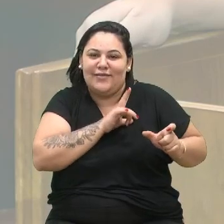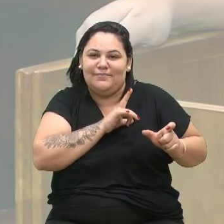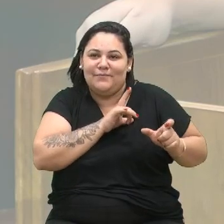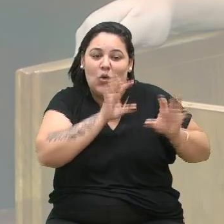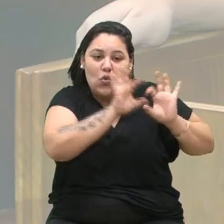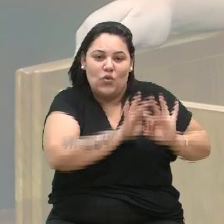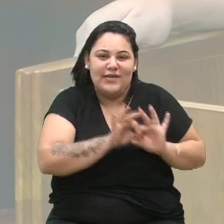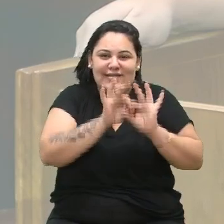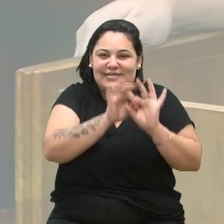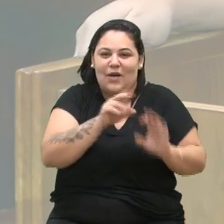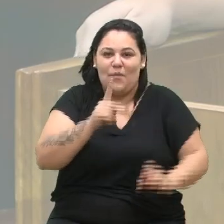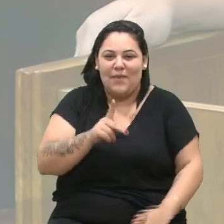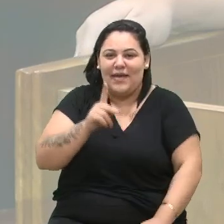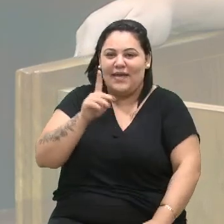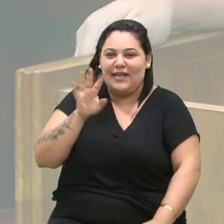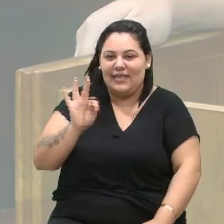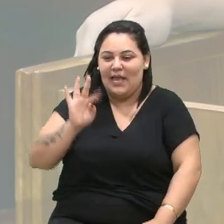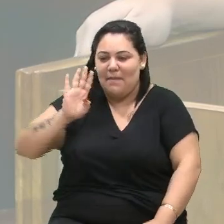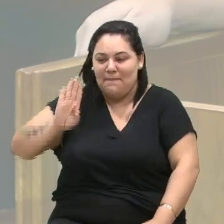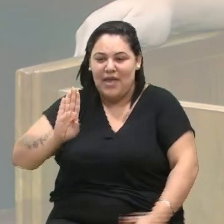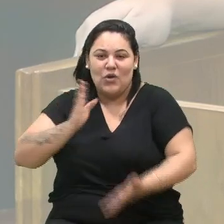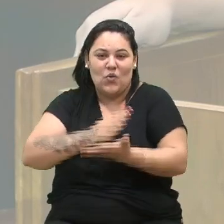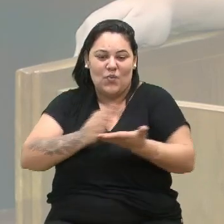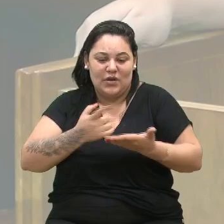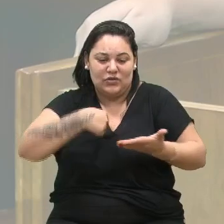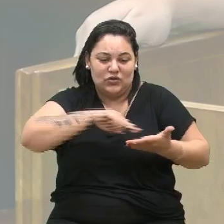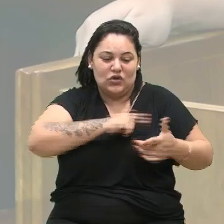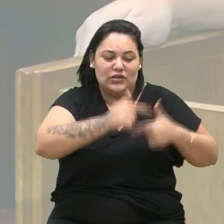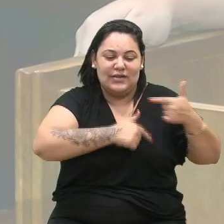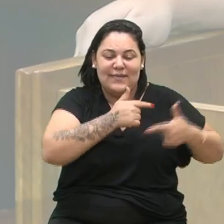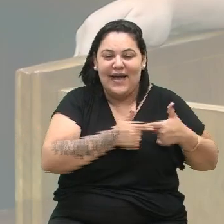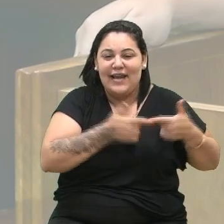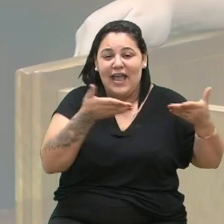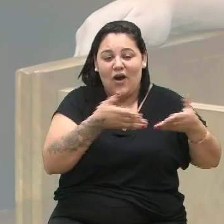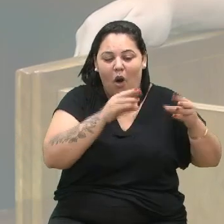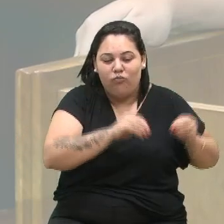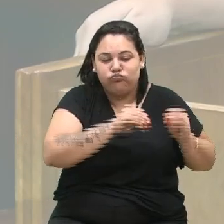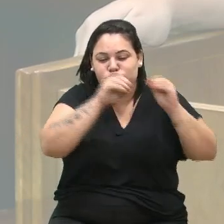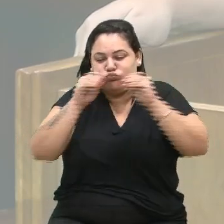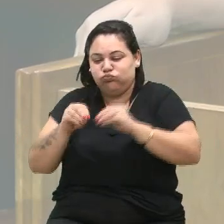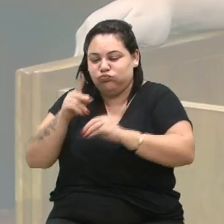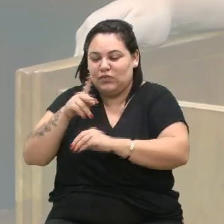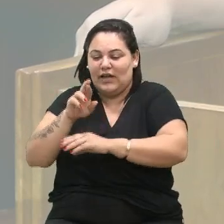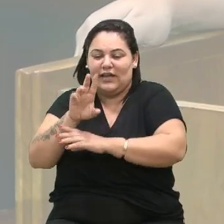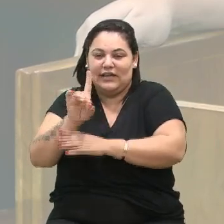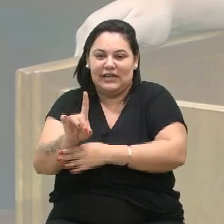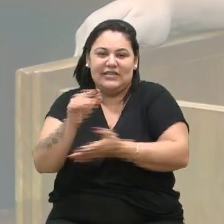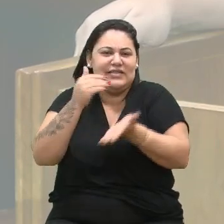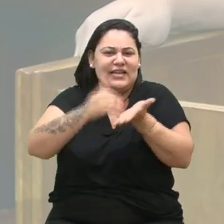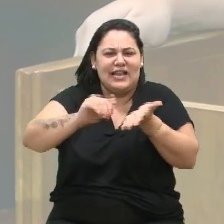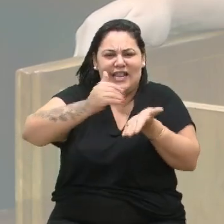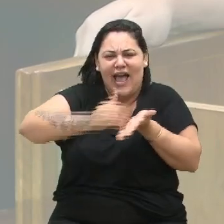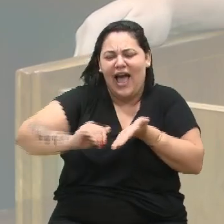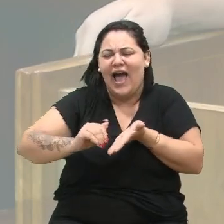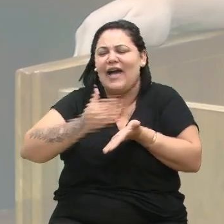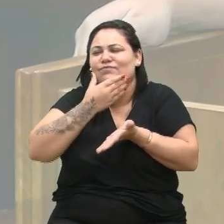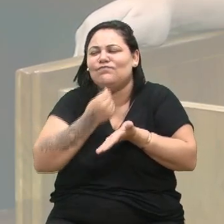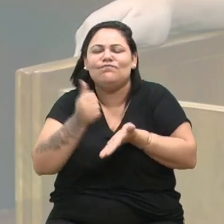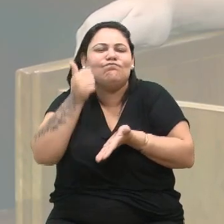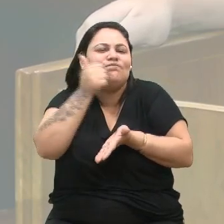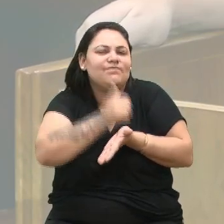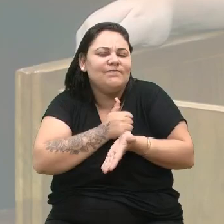início nosso e que migraram para o PRD, secretários, secretárias,